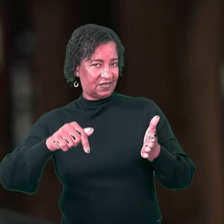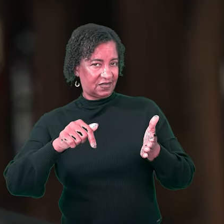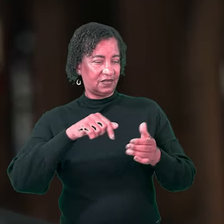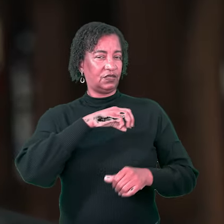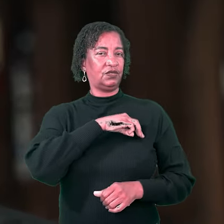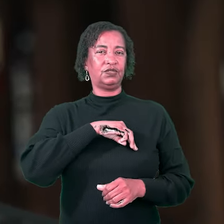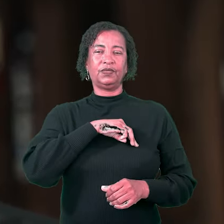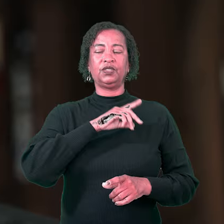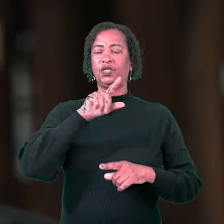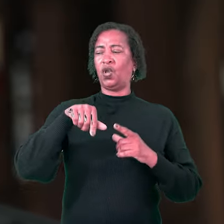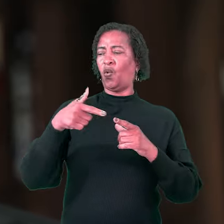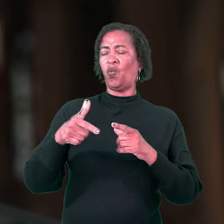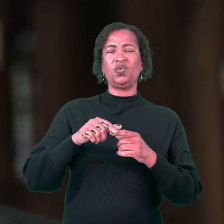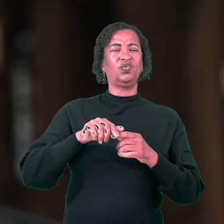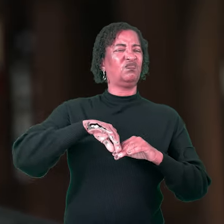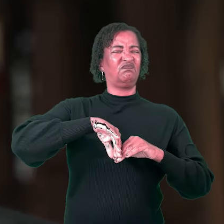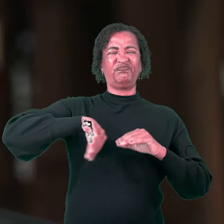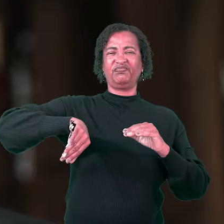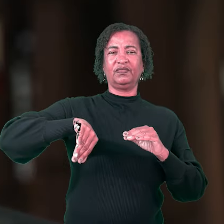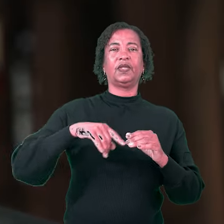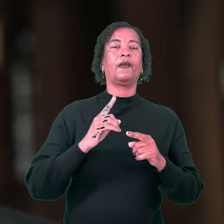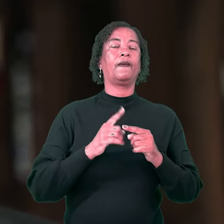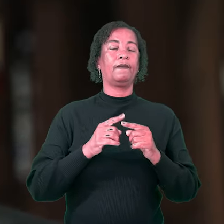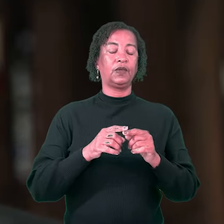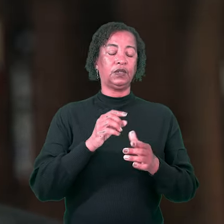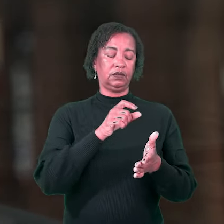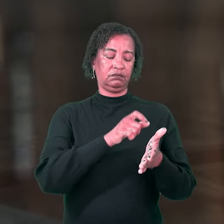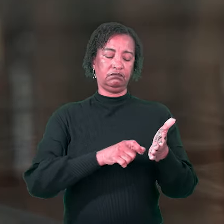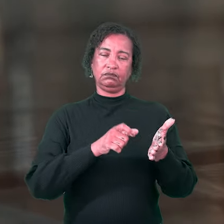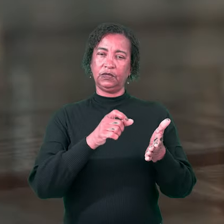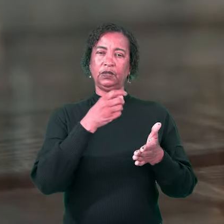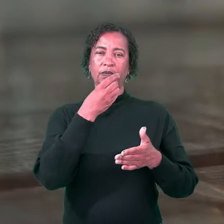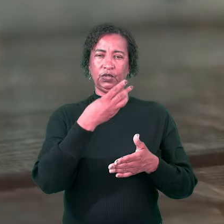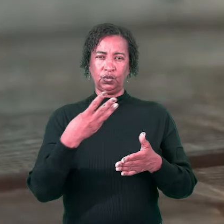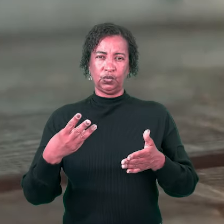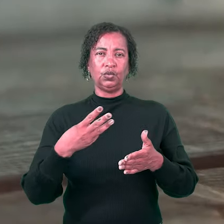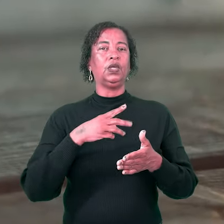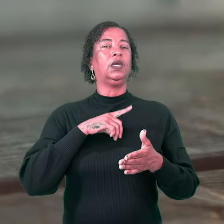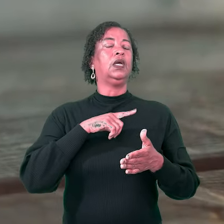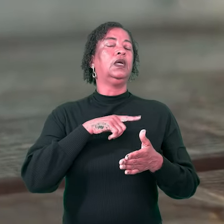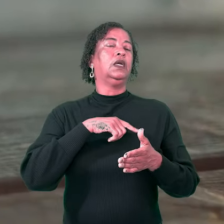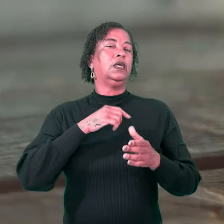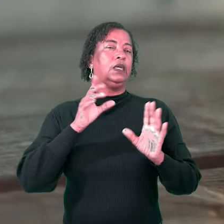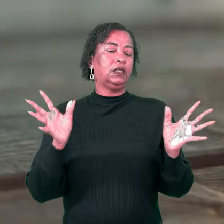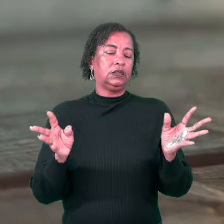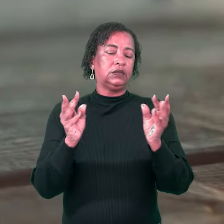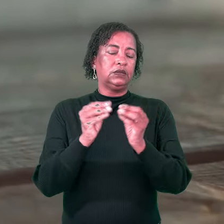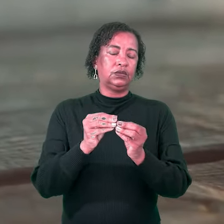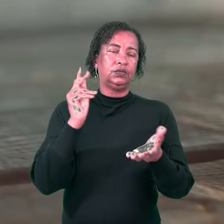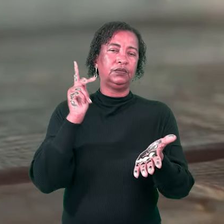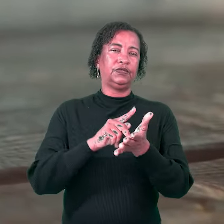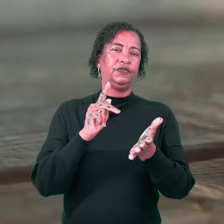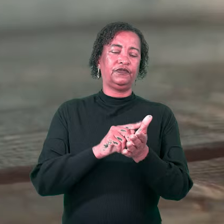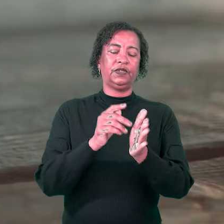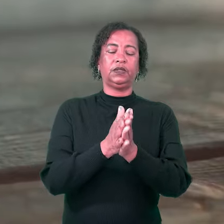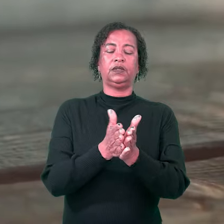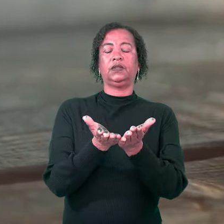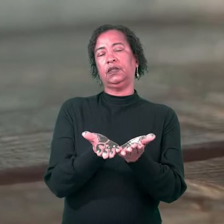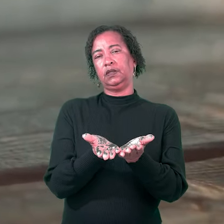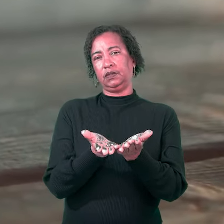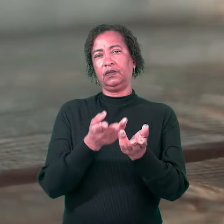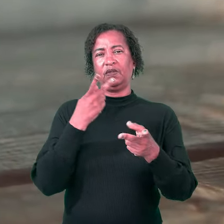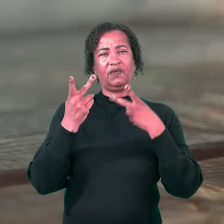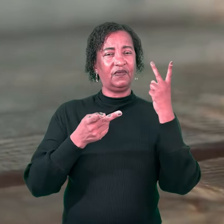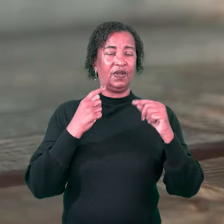o resto fora. Porque esses capítulos resumem a verdade de toda a Bíblia. Eu não concordo com isso porque teria que